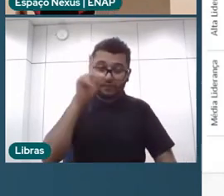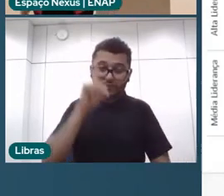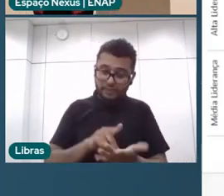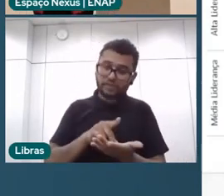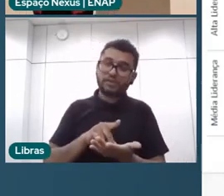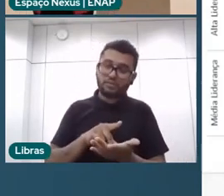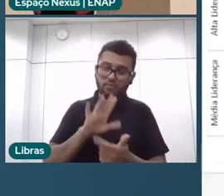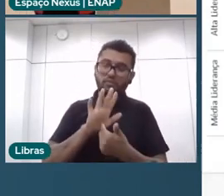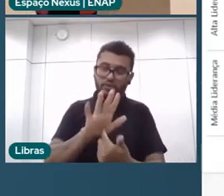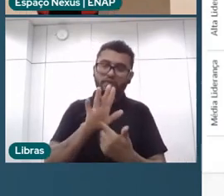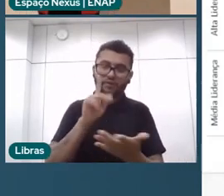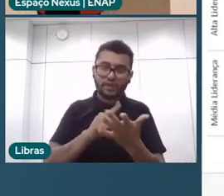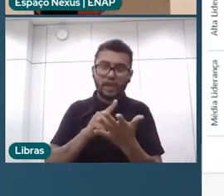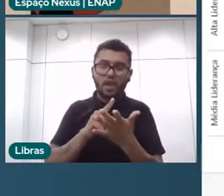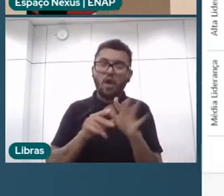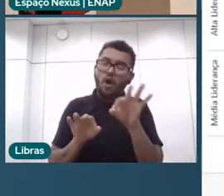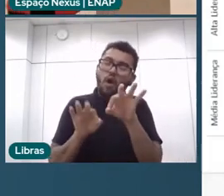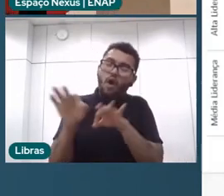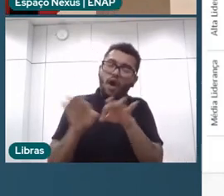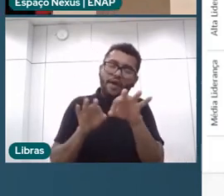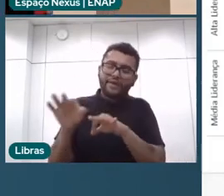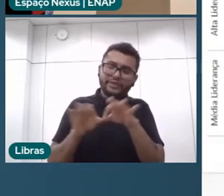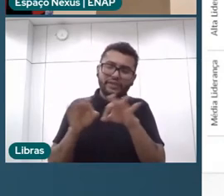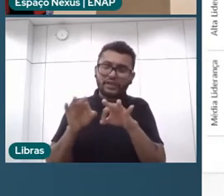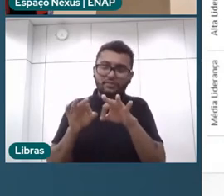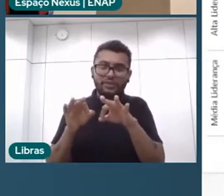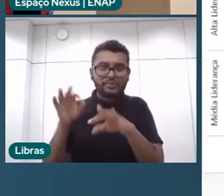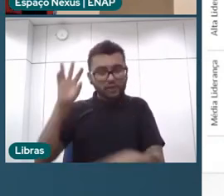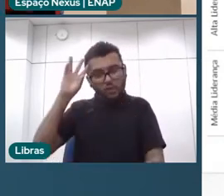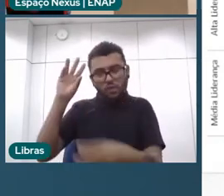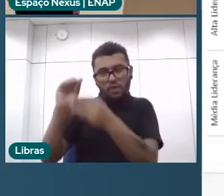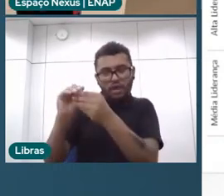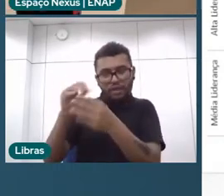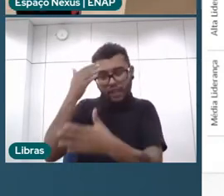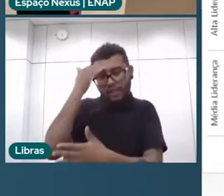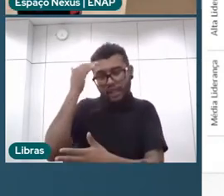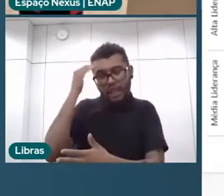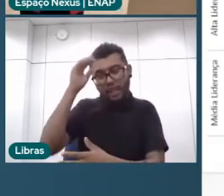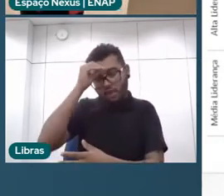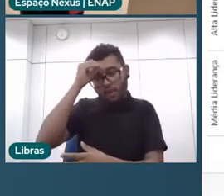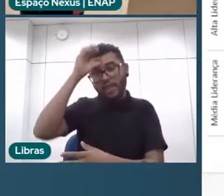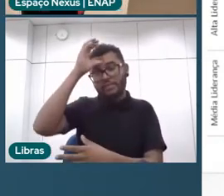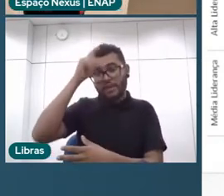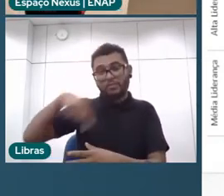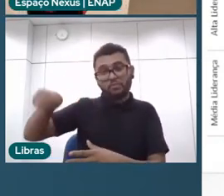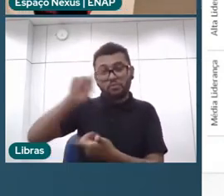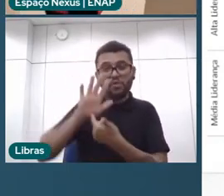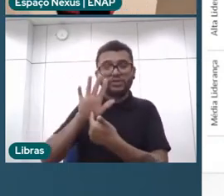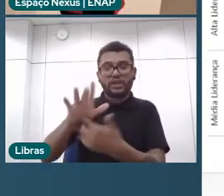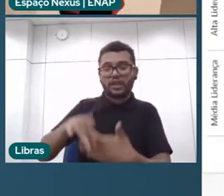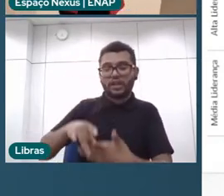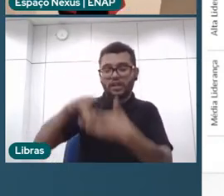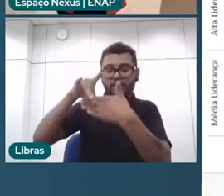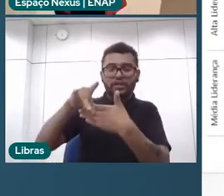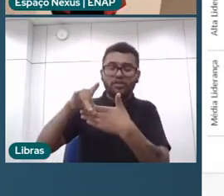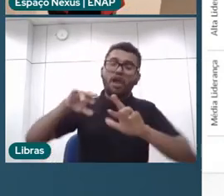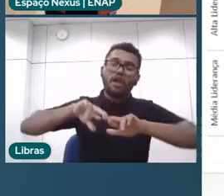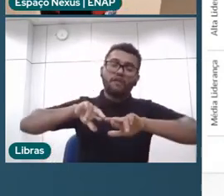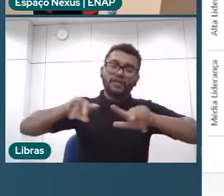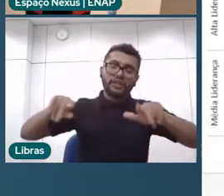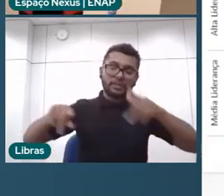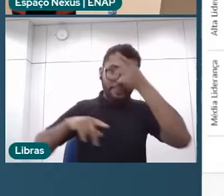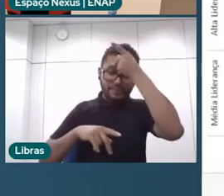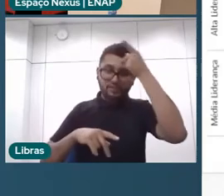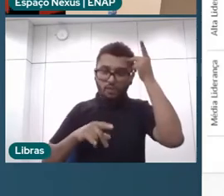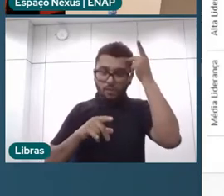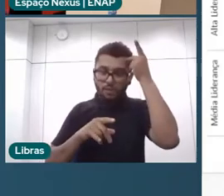e acho que a está num processo importante de conscientização das pessoas sobre a necessidade da alta liderança ser mais diversa, porque